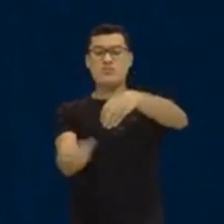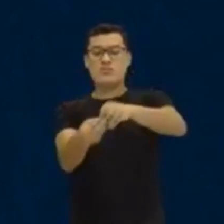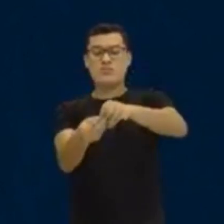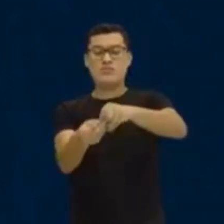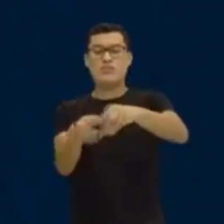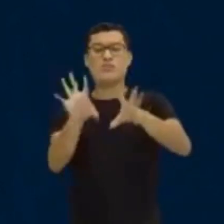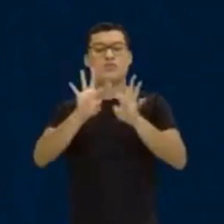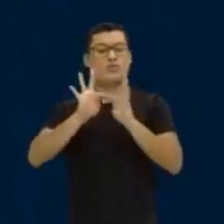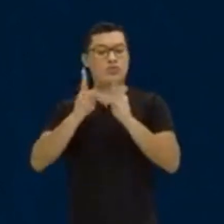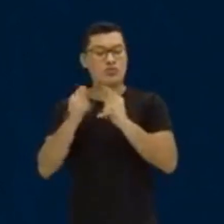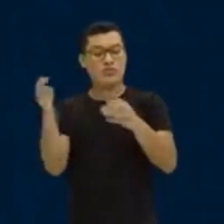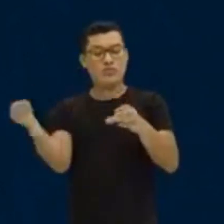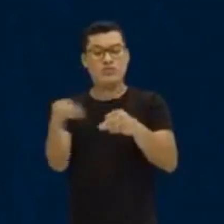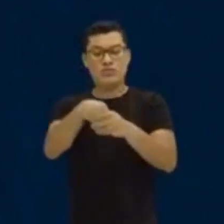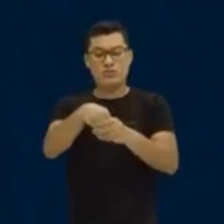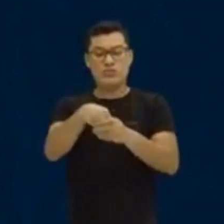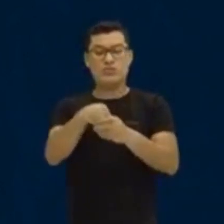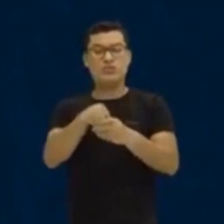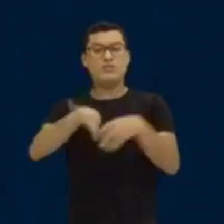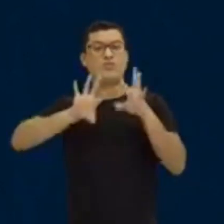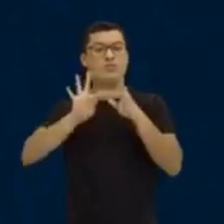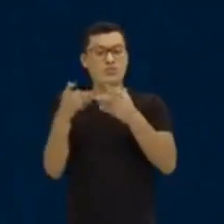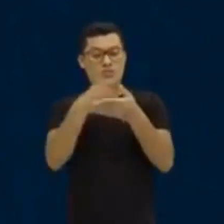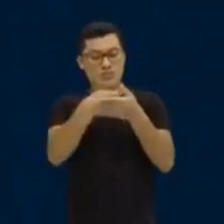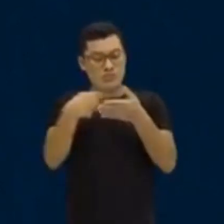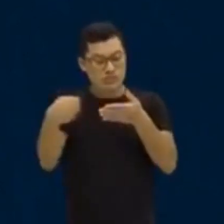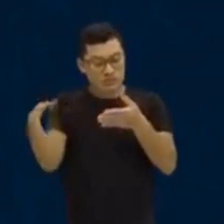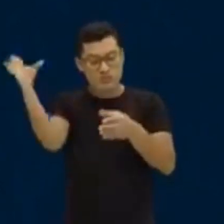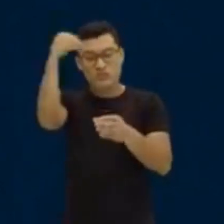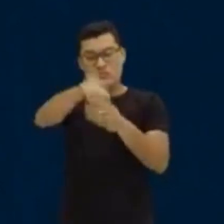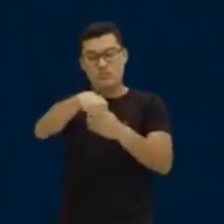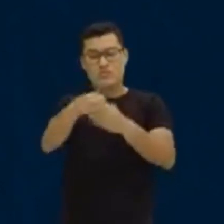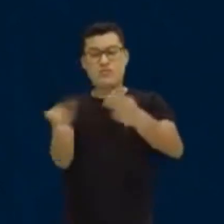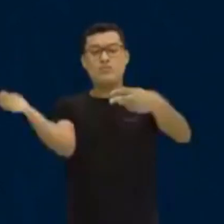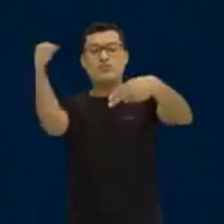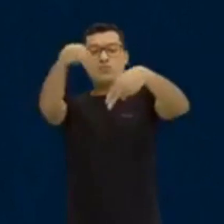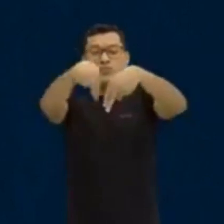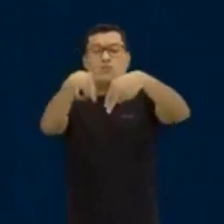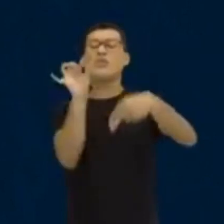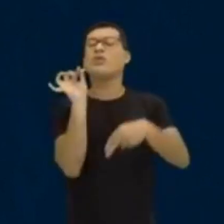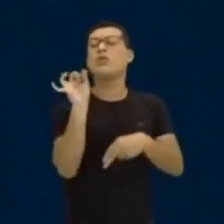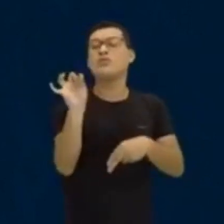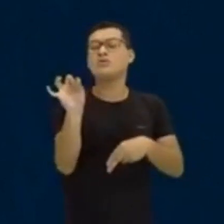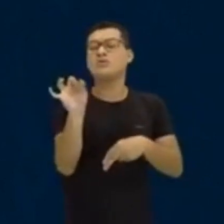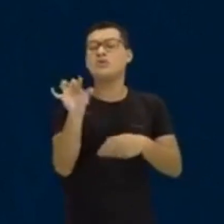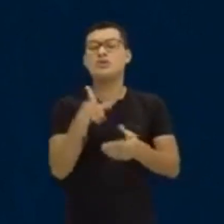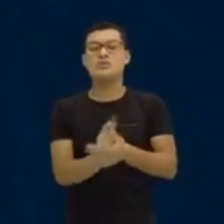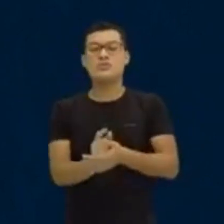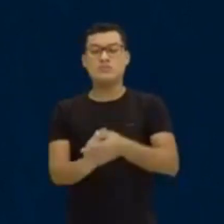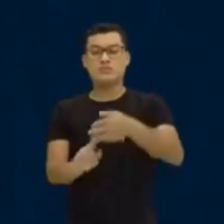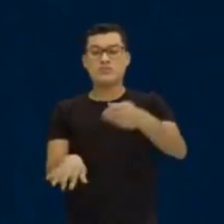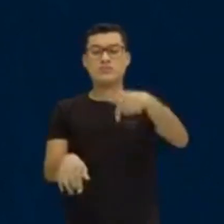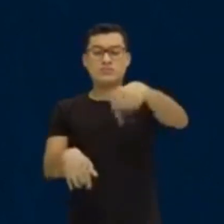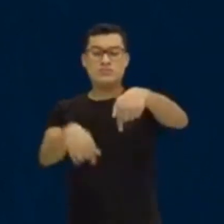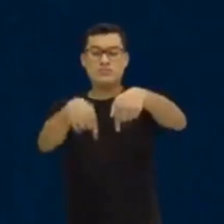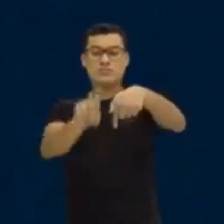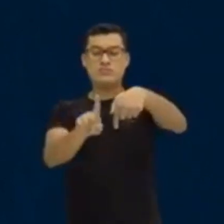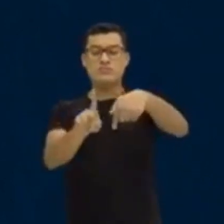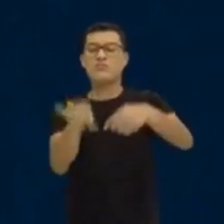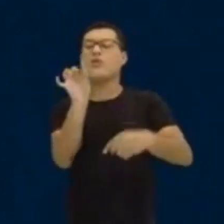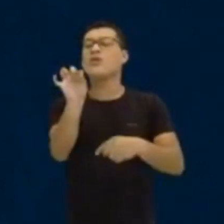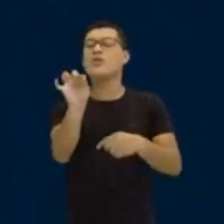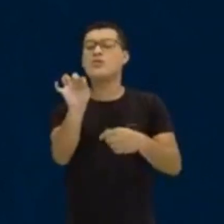além de todos os inteiros, está escrito bem aqui, além dos inteiros, quem é que vai ser racional? As frações, ó,